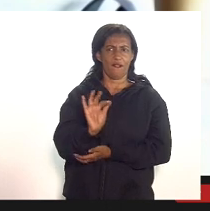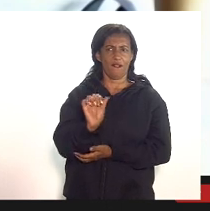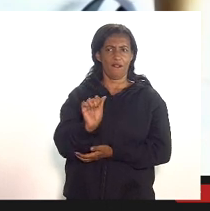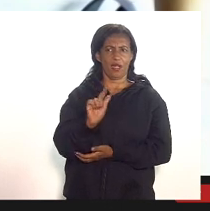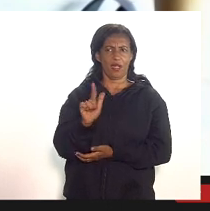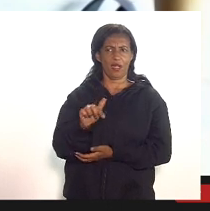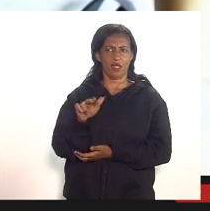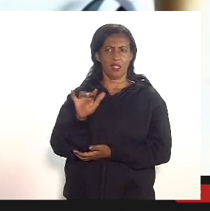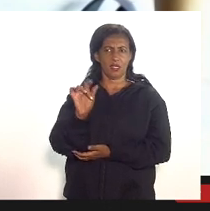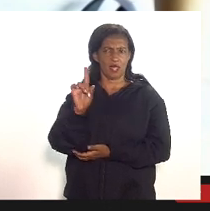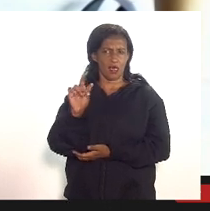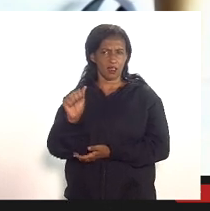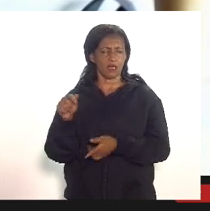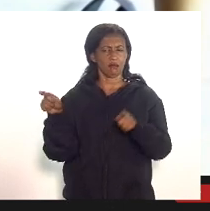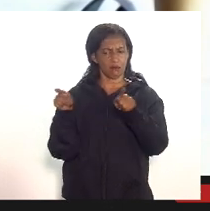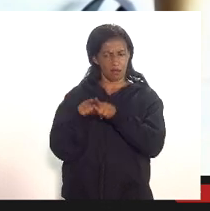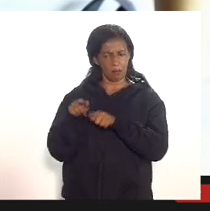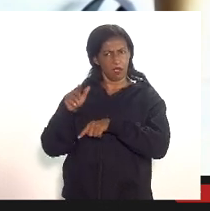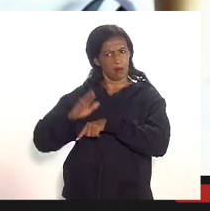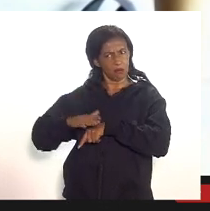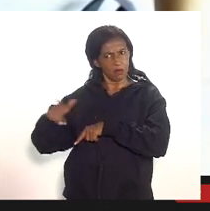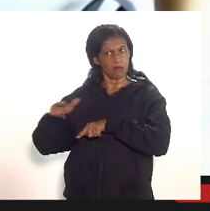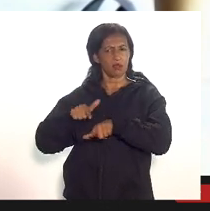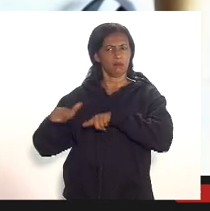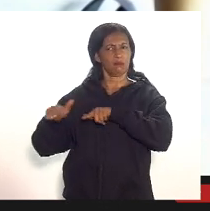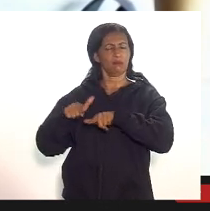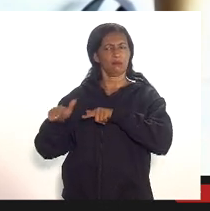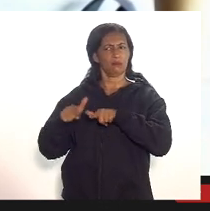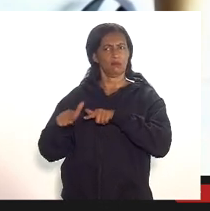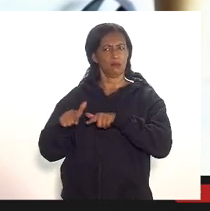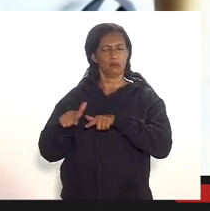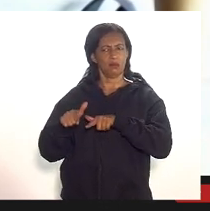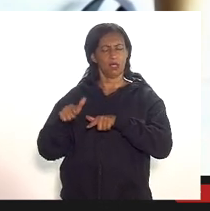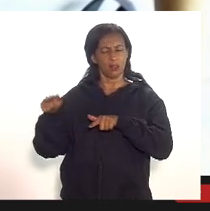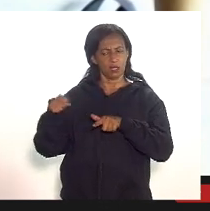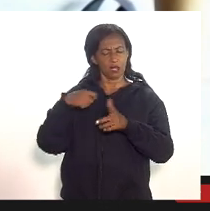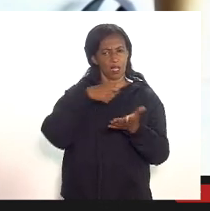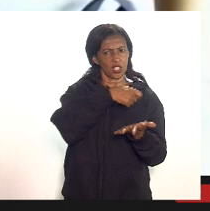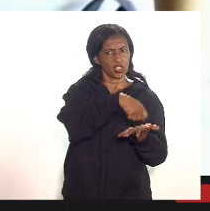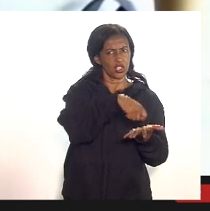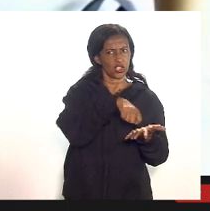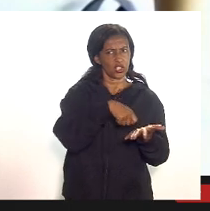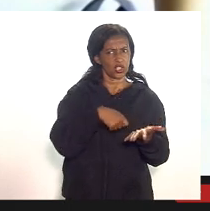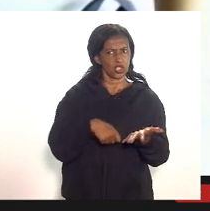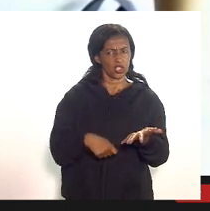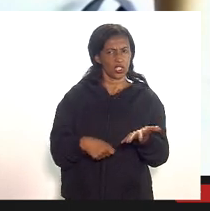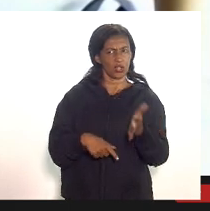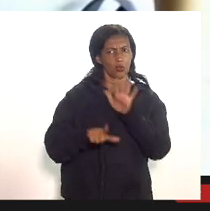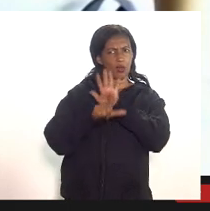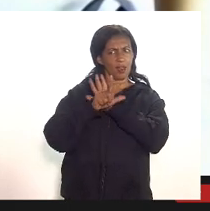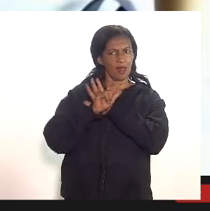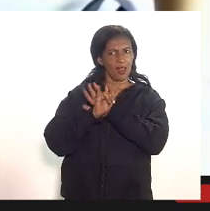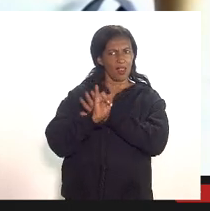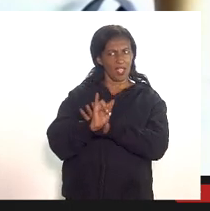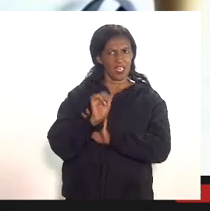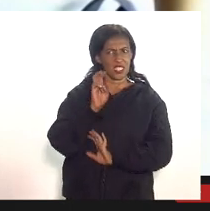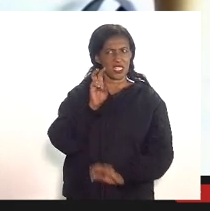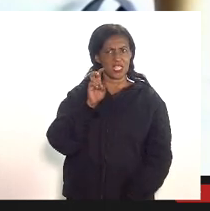também cumpra aquilo que está escrito na lei 5